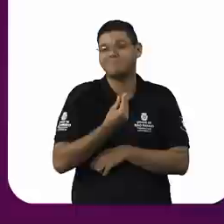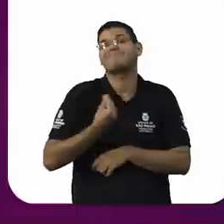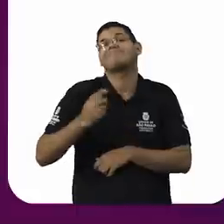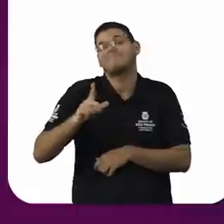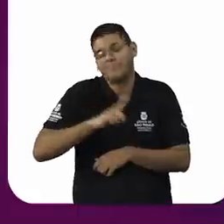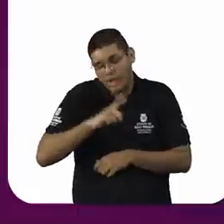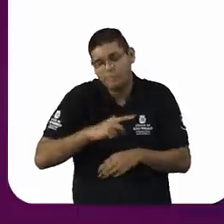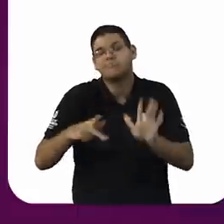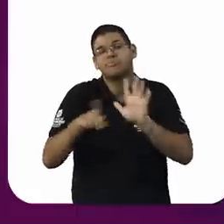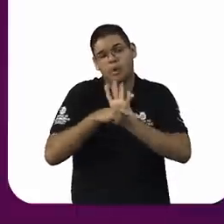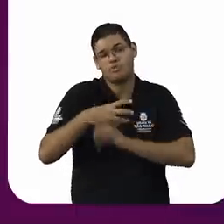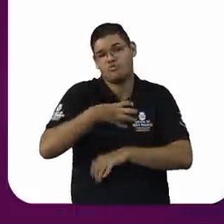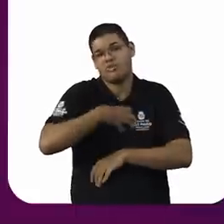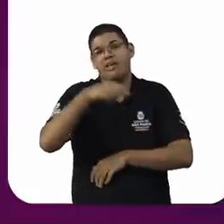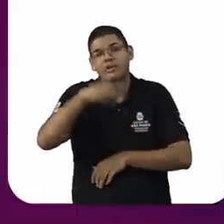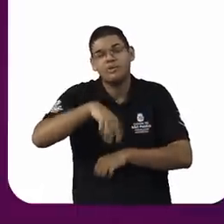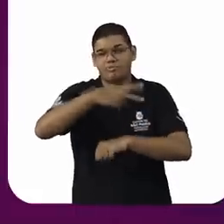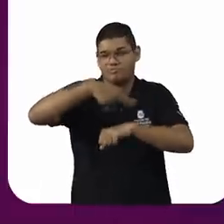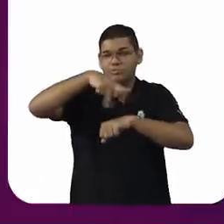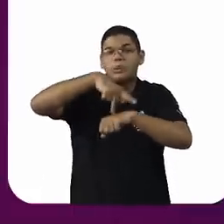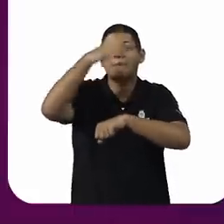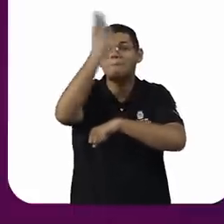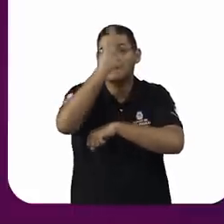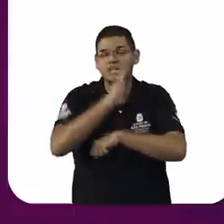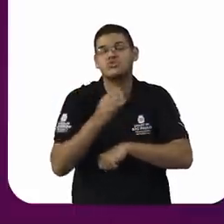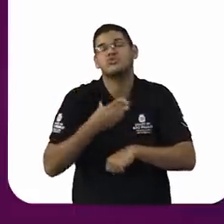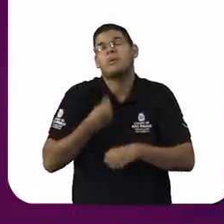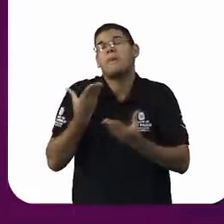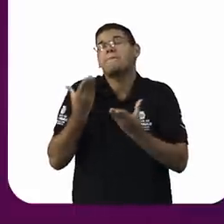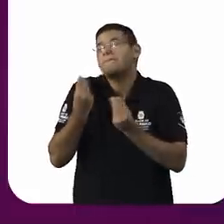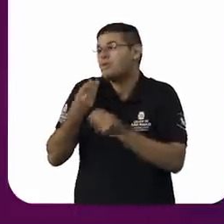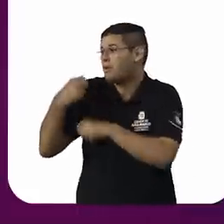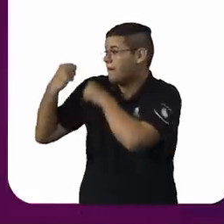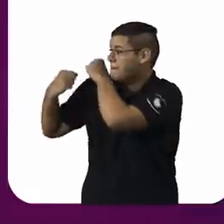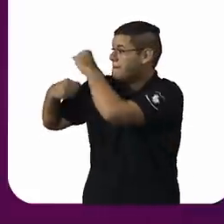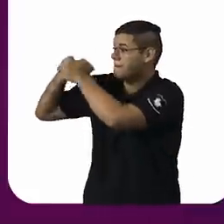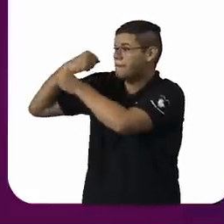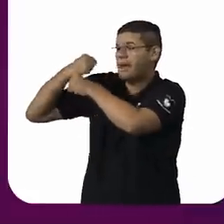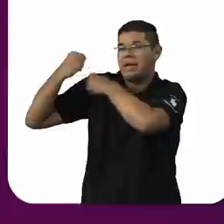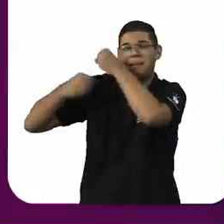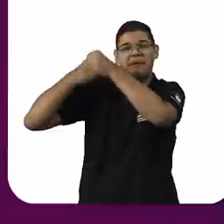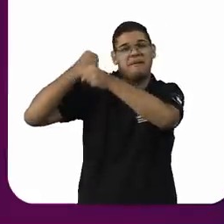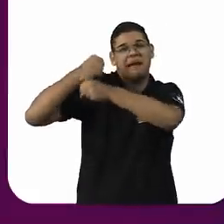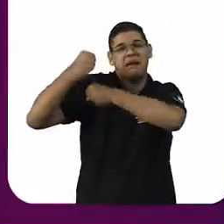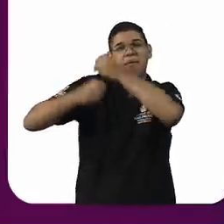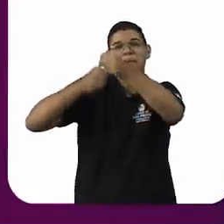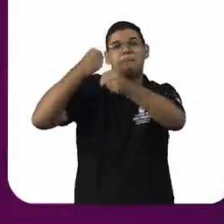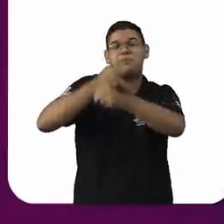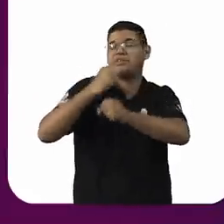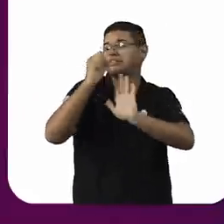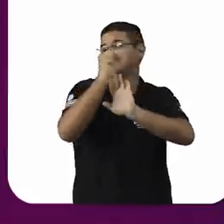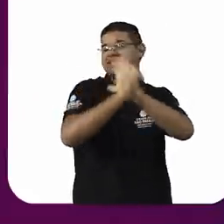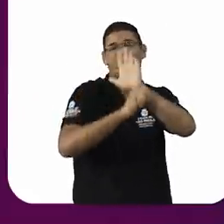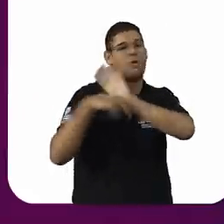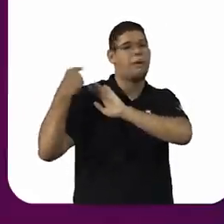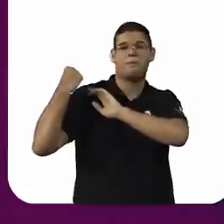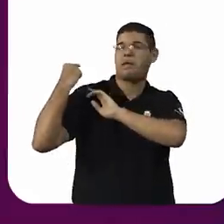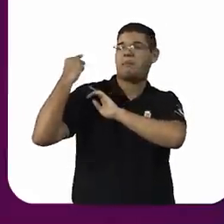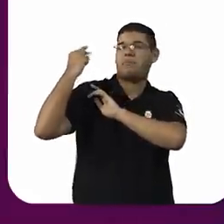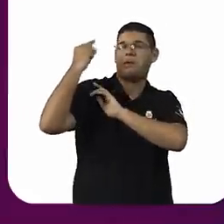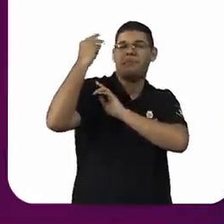muitos anos, de muitos séculos. historicamente as mulheres tiveram aí, por parte do Estado, diversas